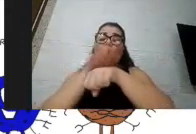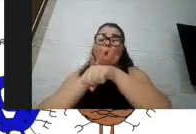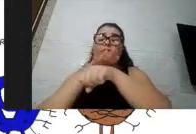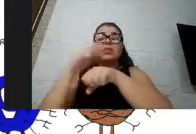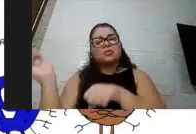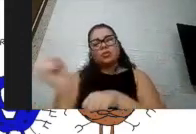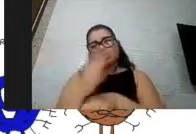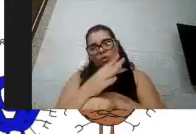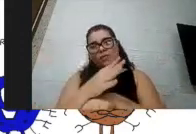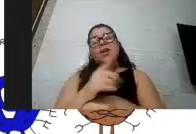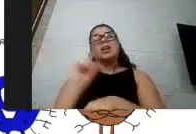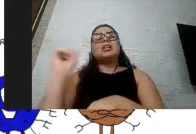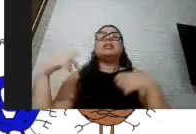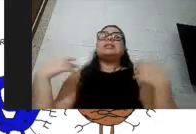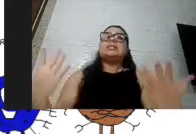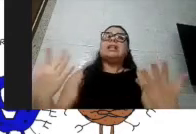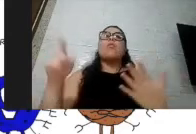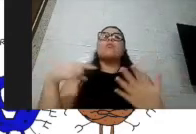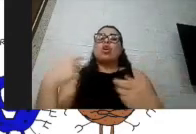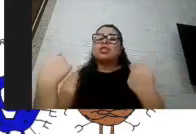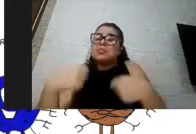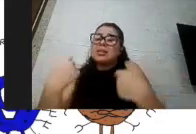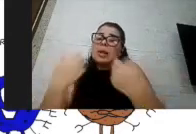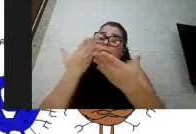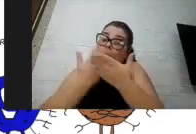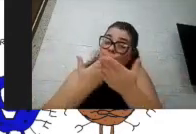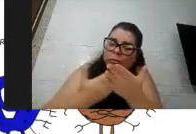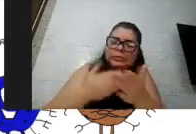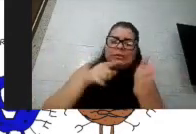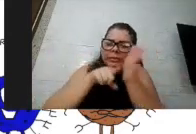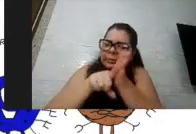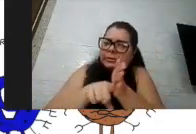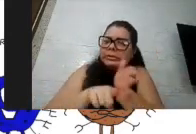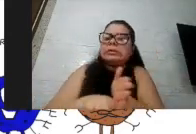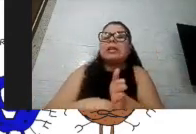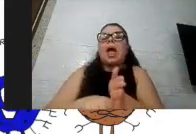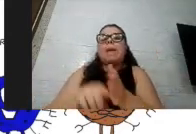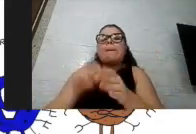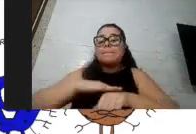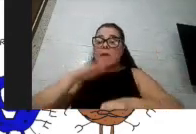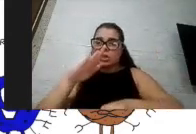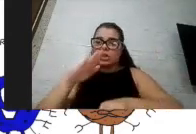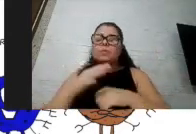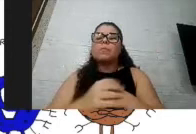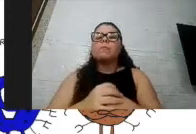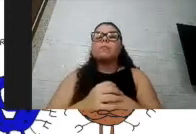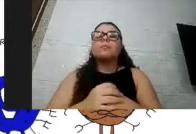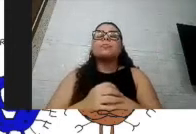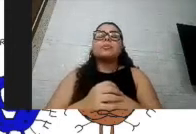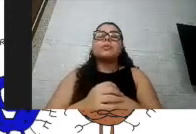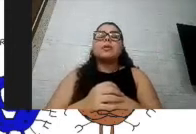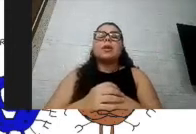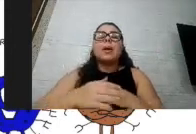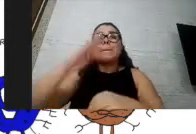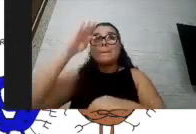quando a gente está falando de populações específicas, né, e as pessoas com deficiência